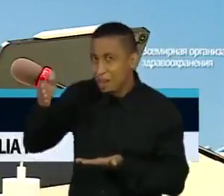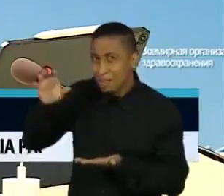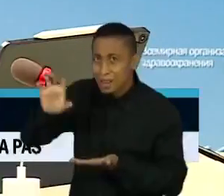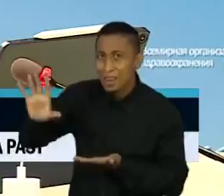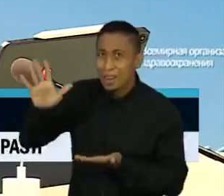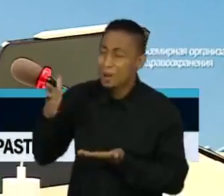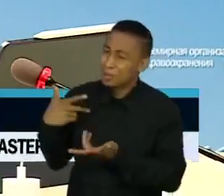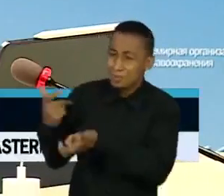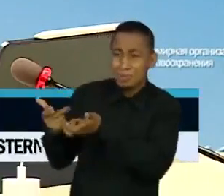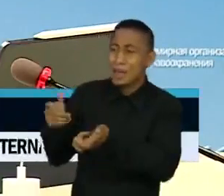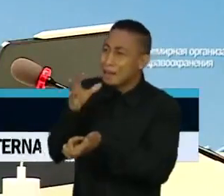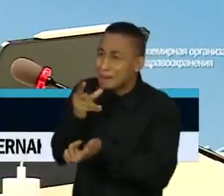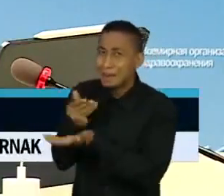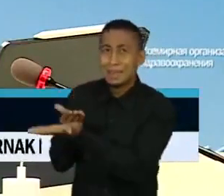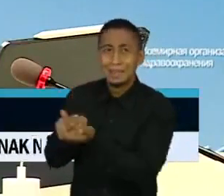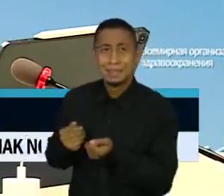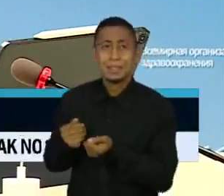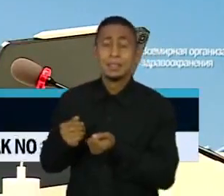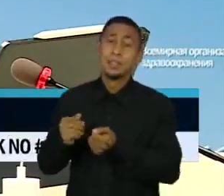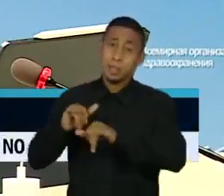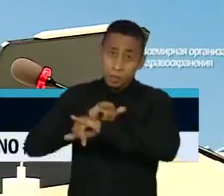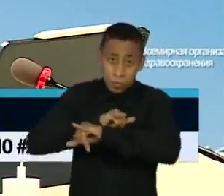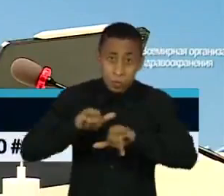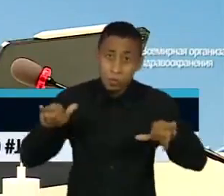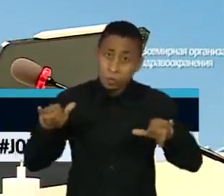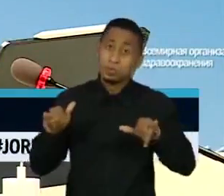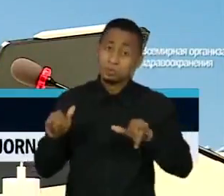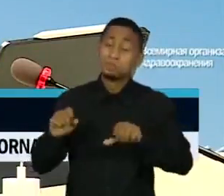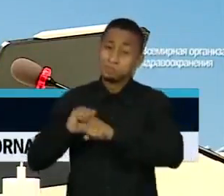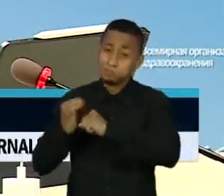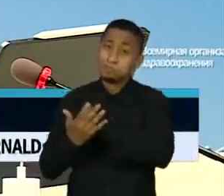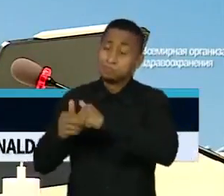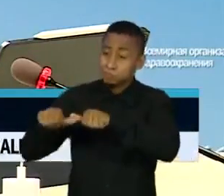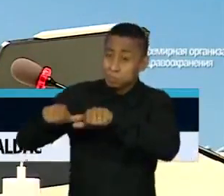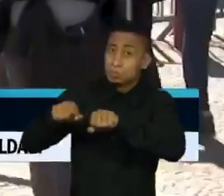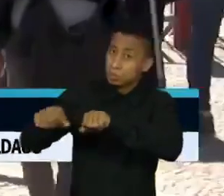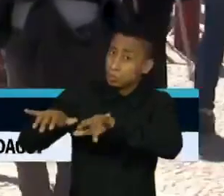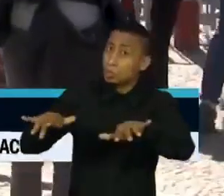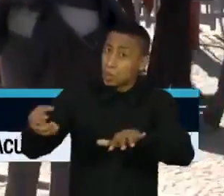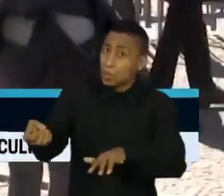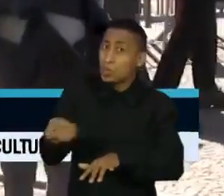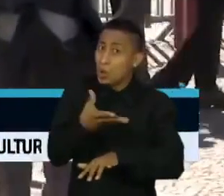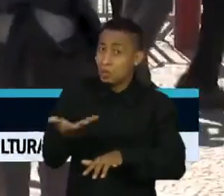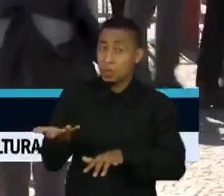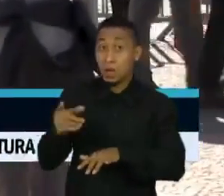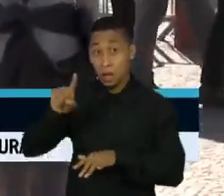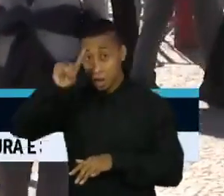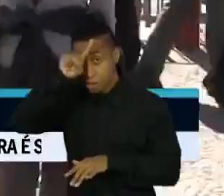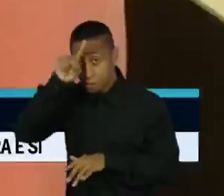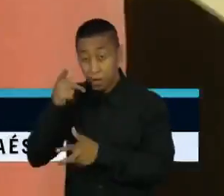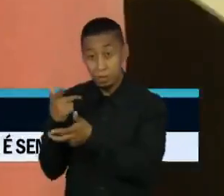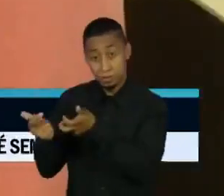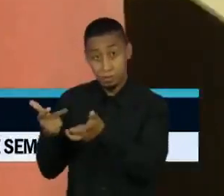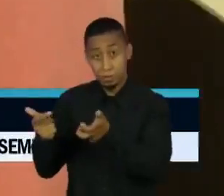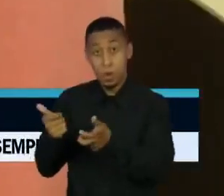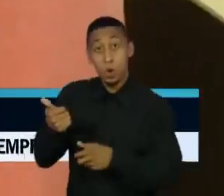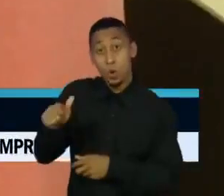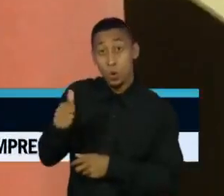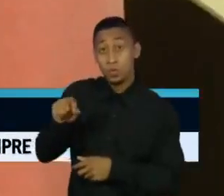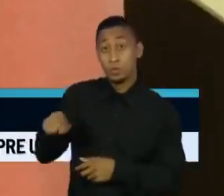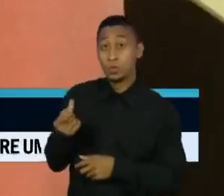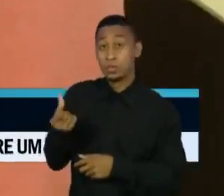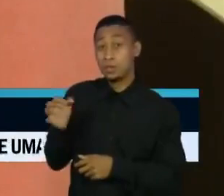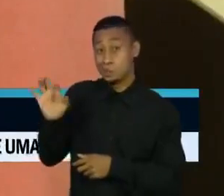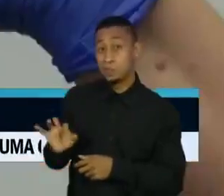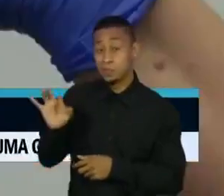está inaceitavelmente lenta e alertou para o surgimento de novas mutações. A Alemanha já vacinou 11,6